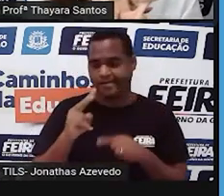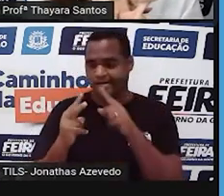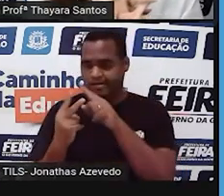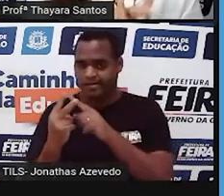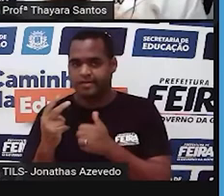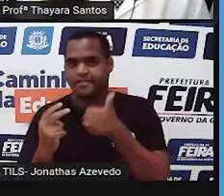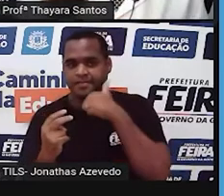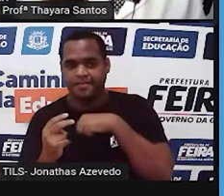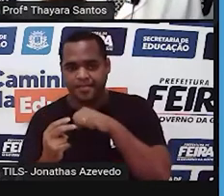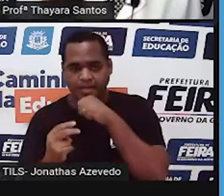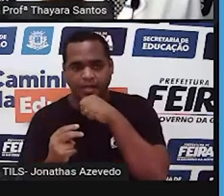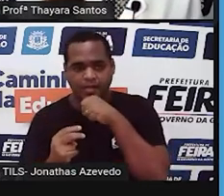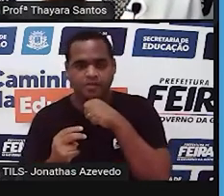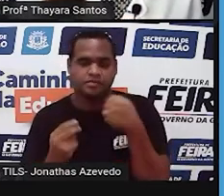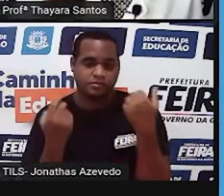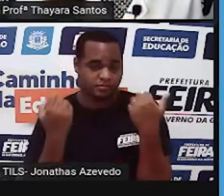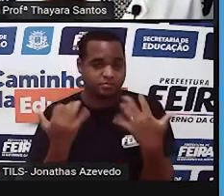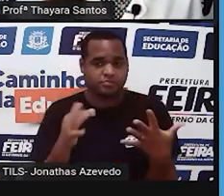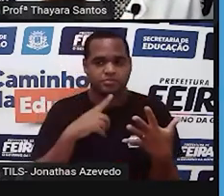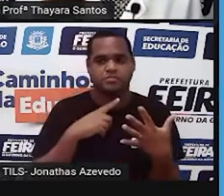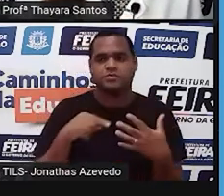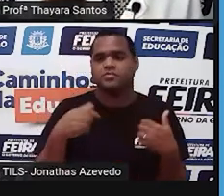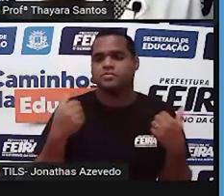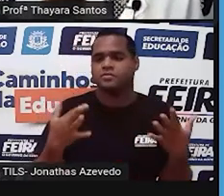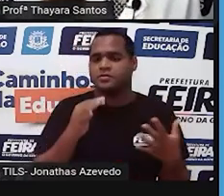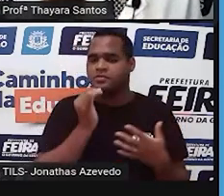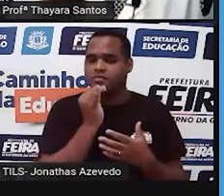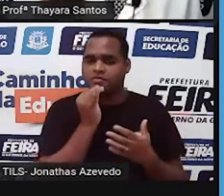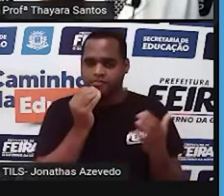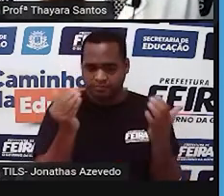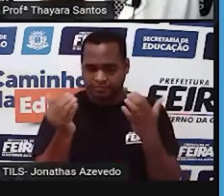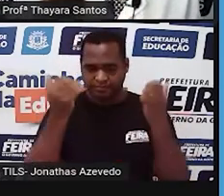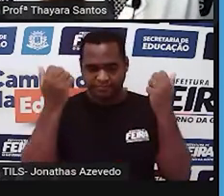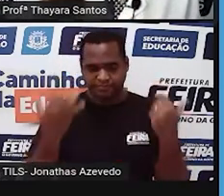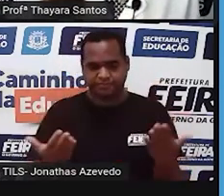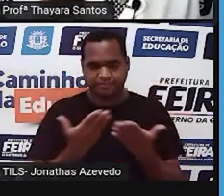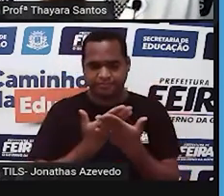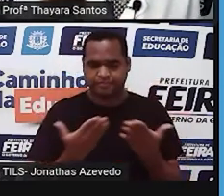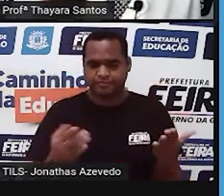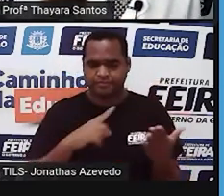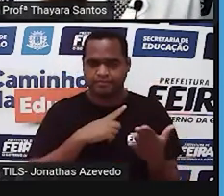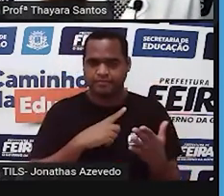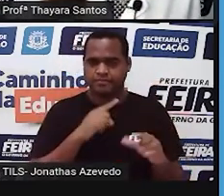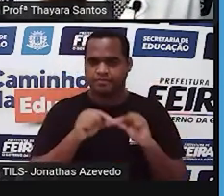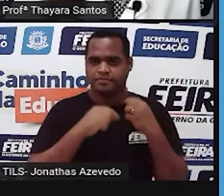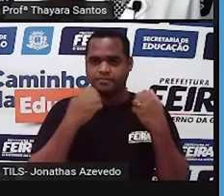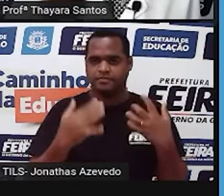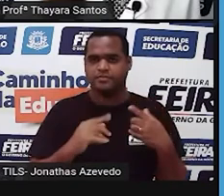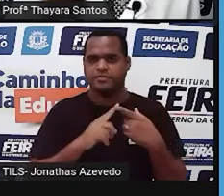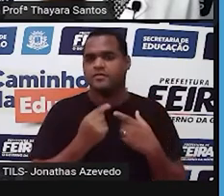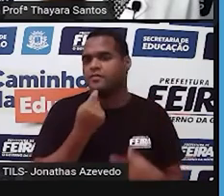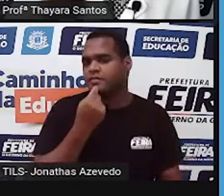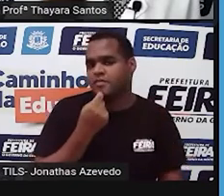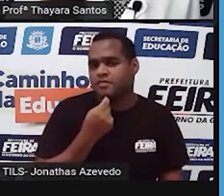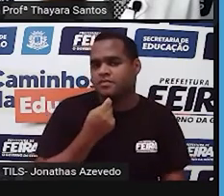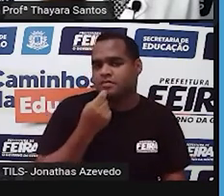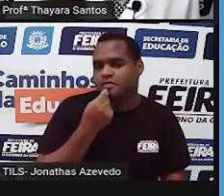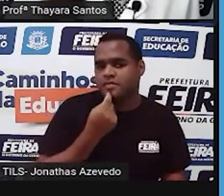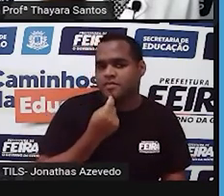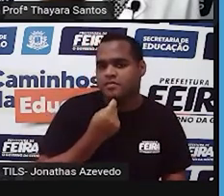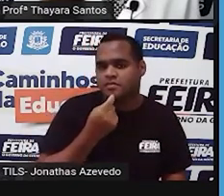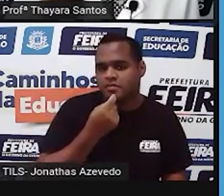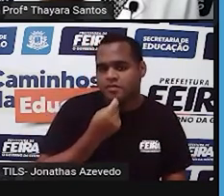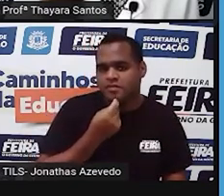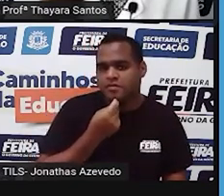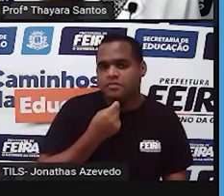herdou da nossa mãe. Então, pegando esse exemplo daqui, vamos lá. Formato do queixo. Formato do queixo de um dos